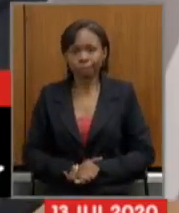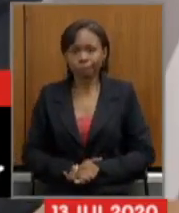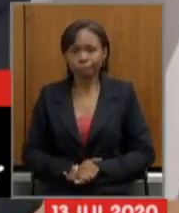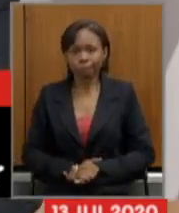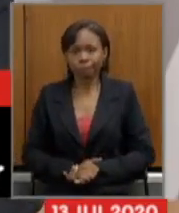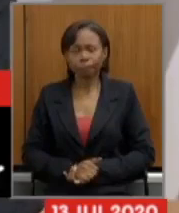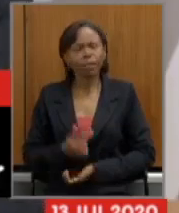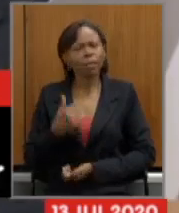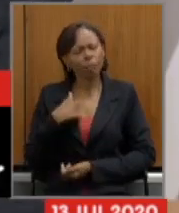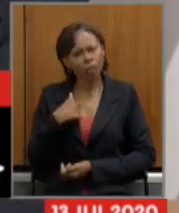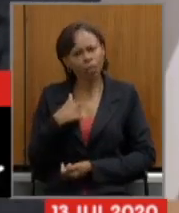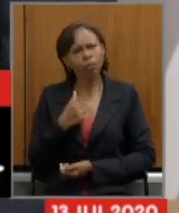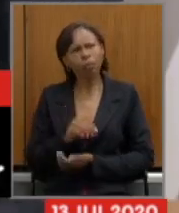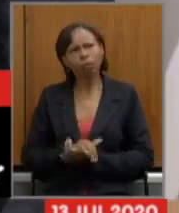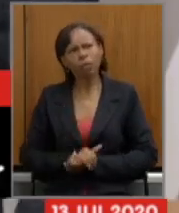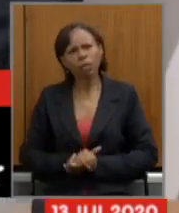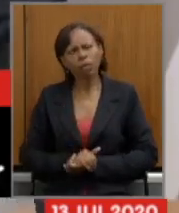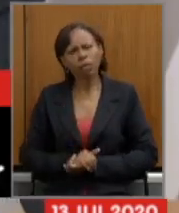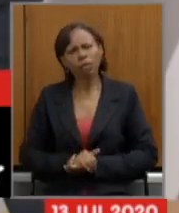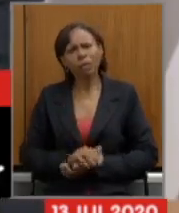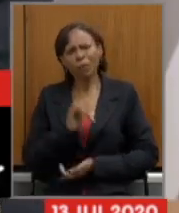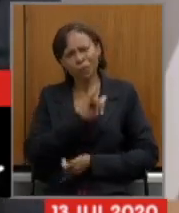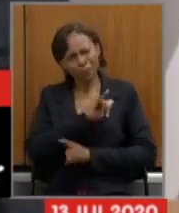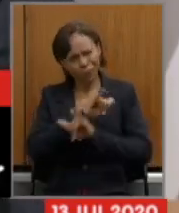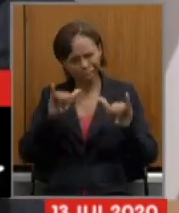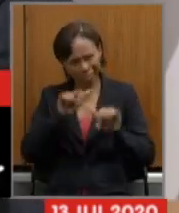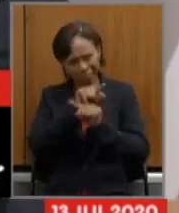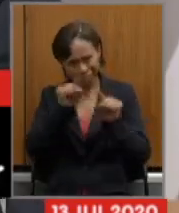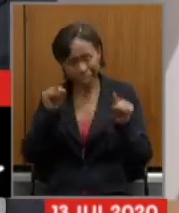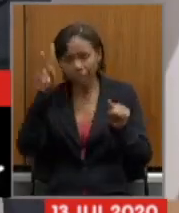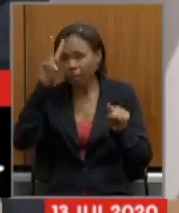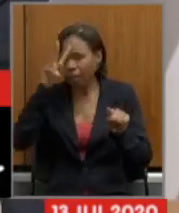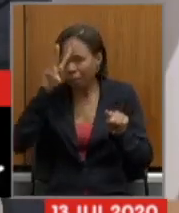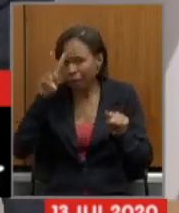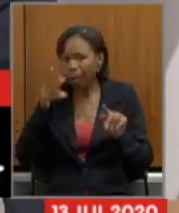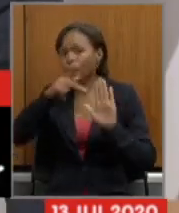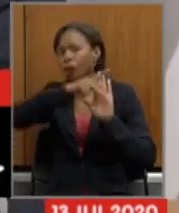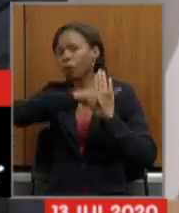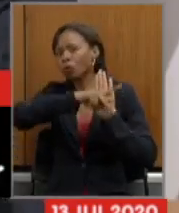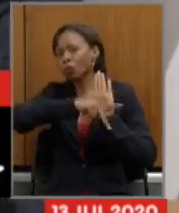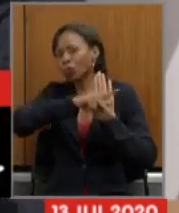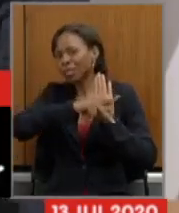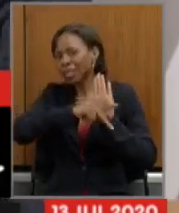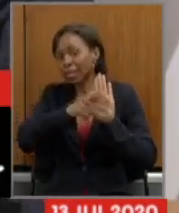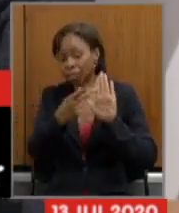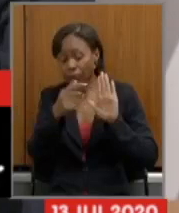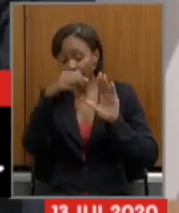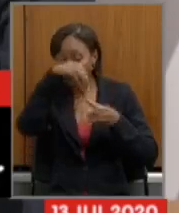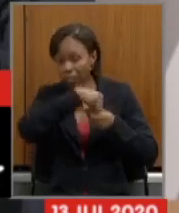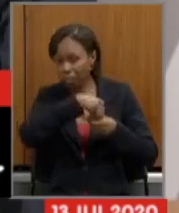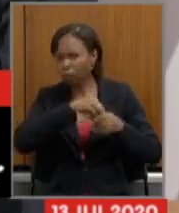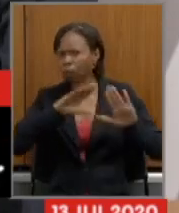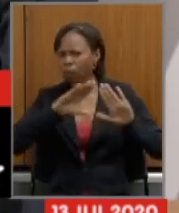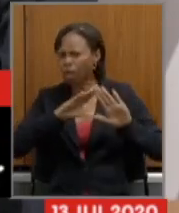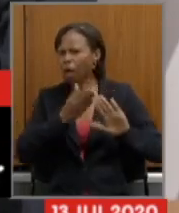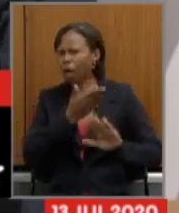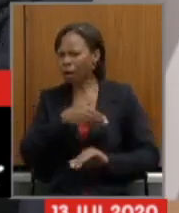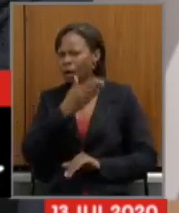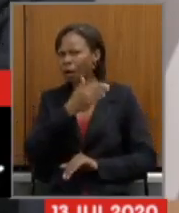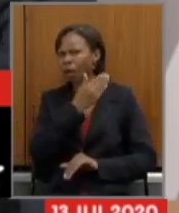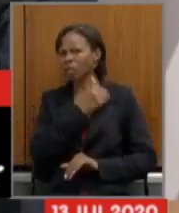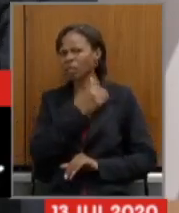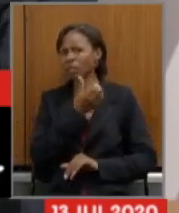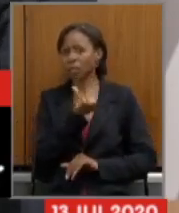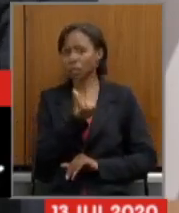eu vou lembrar as senhoras e aos senhores deputados de um projeto que andou nesta casa aqui entrou aqui dia